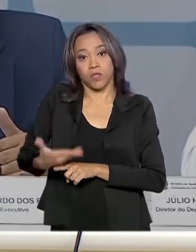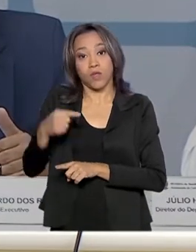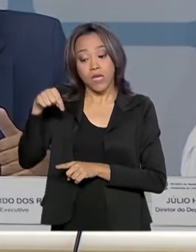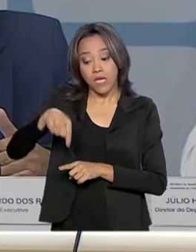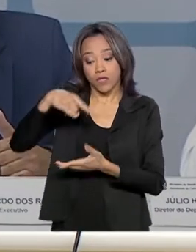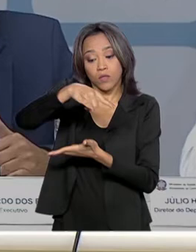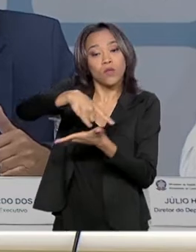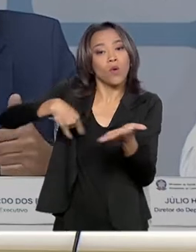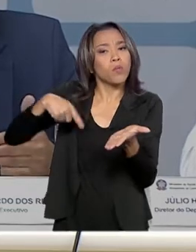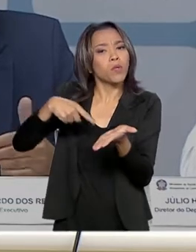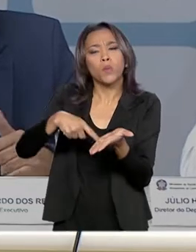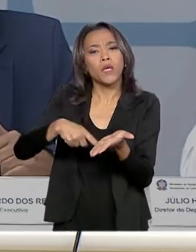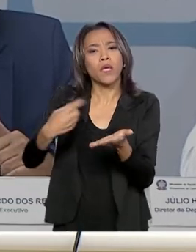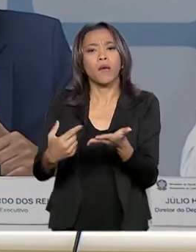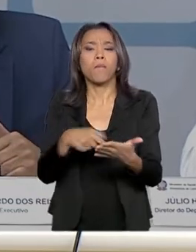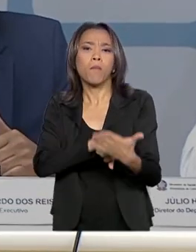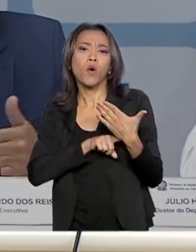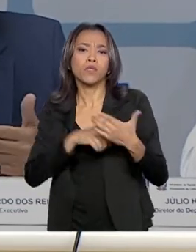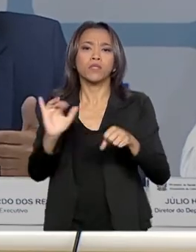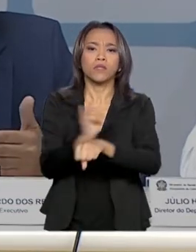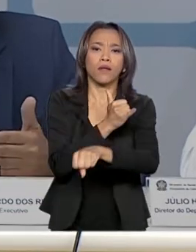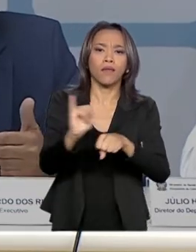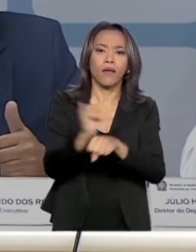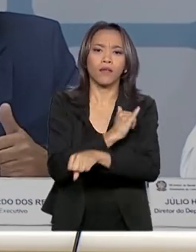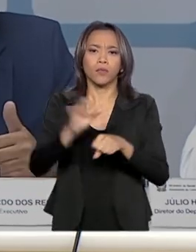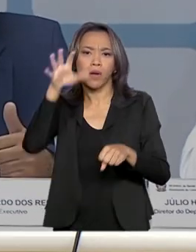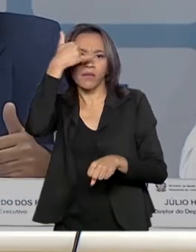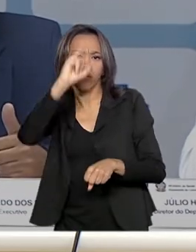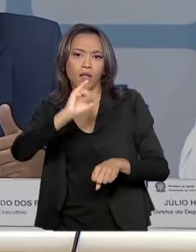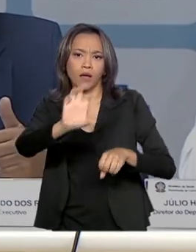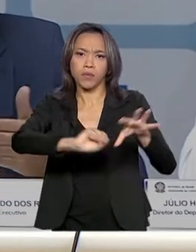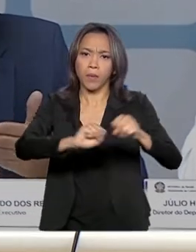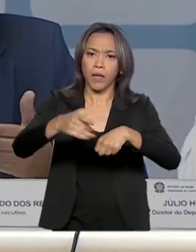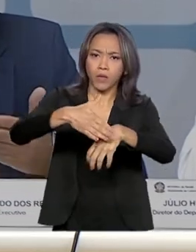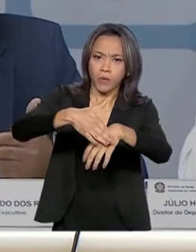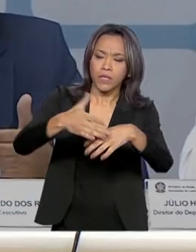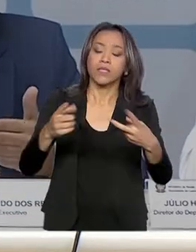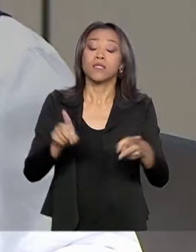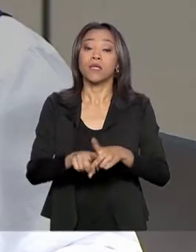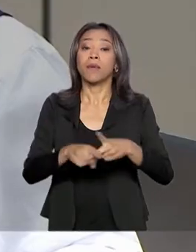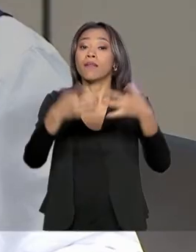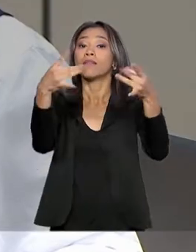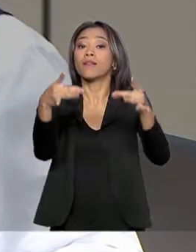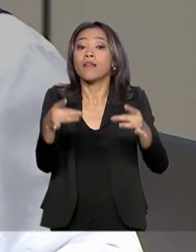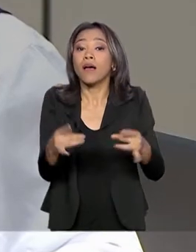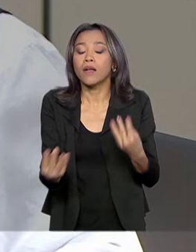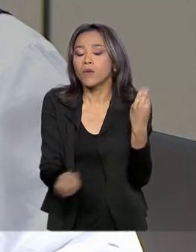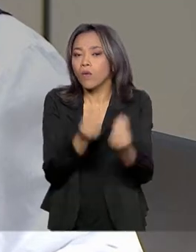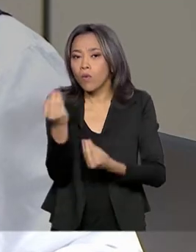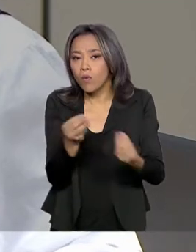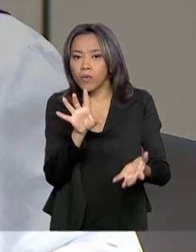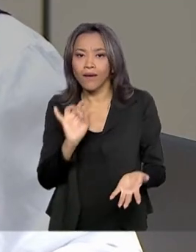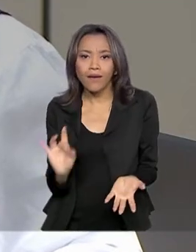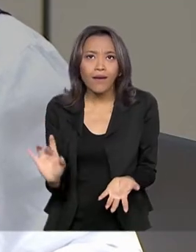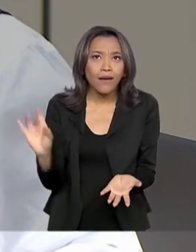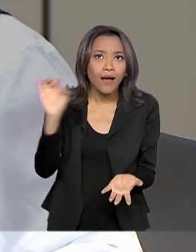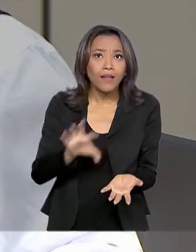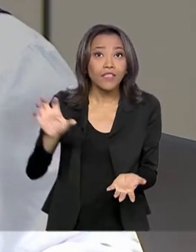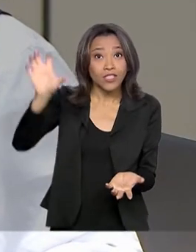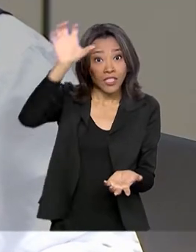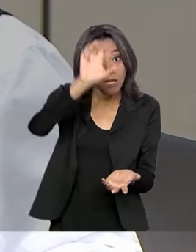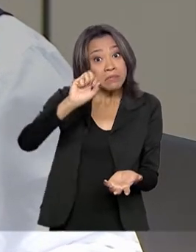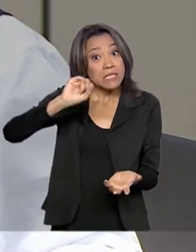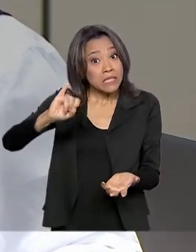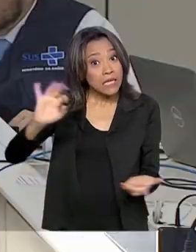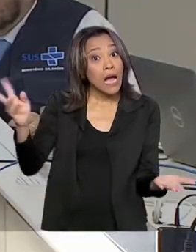aponta estratégias de prevenção, vigilância e assistência e traz detalhes de como cada federação deverá enfrentar a doença